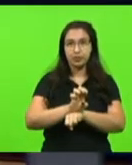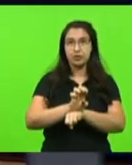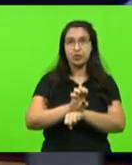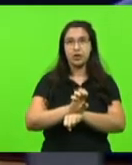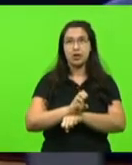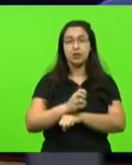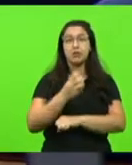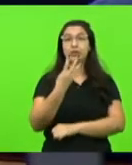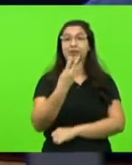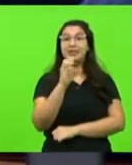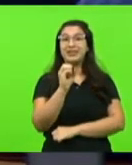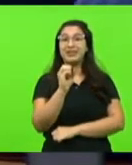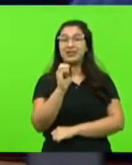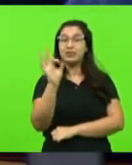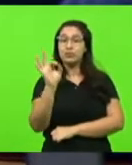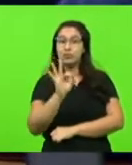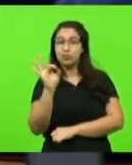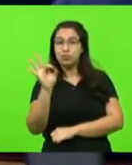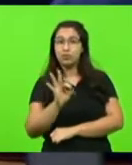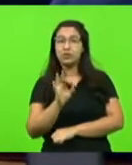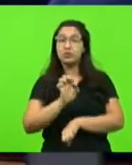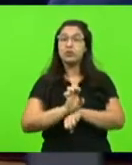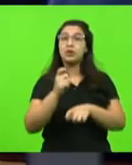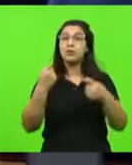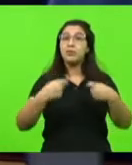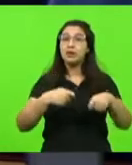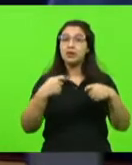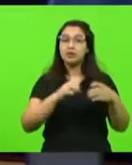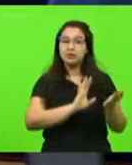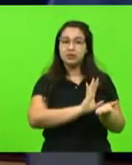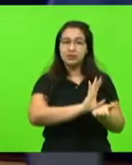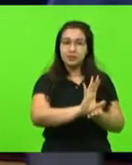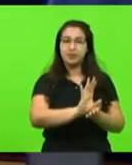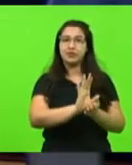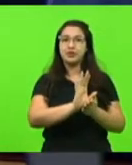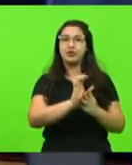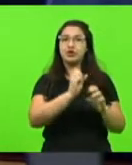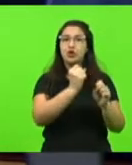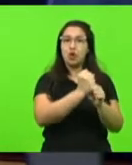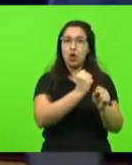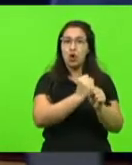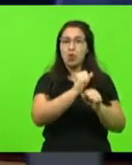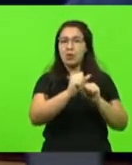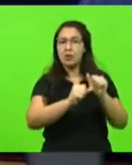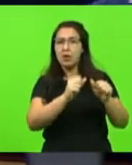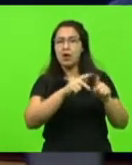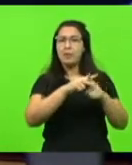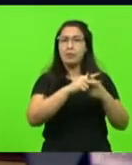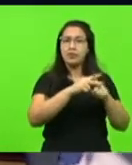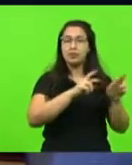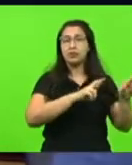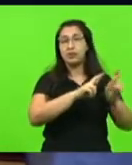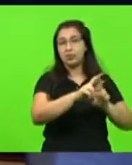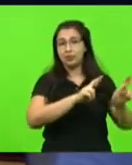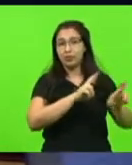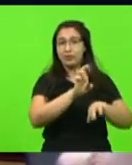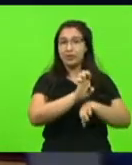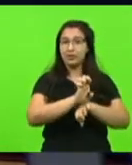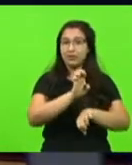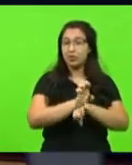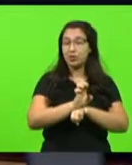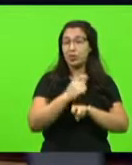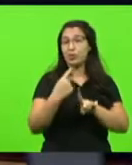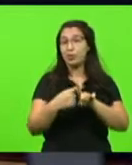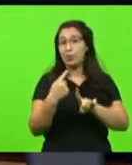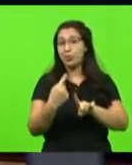30% do valor o Estado deveria investir nas rodovias estaduais, mas o que não acontece nos dias de hoje, por esse motivo, é que